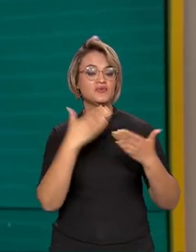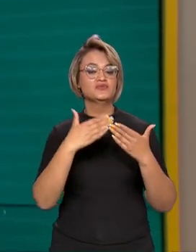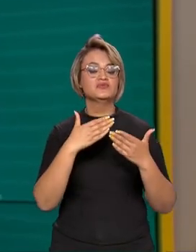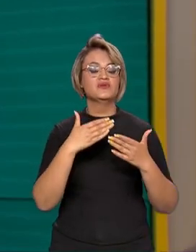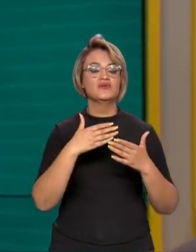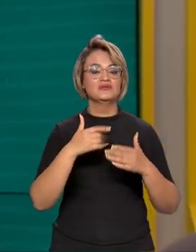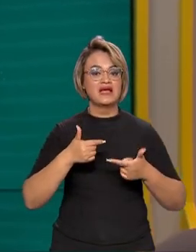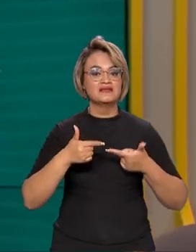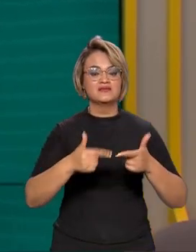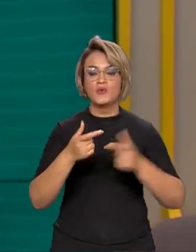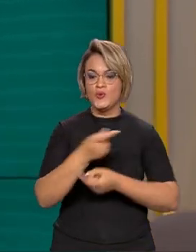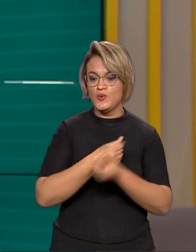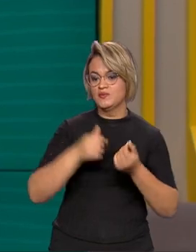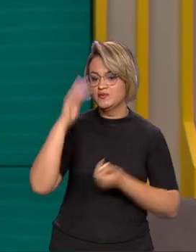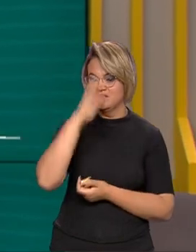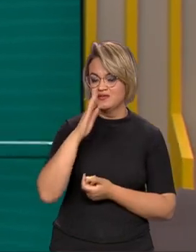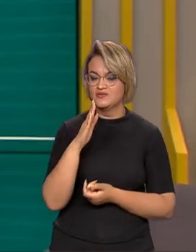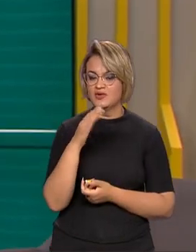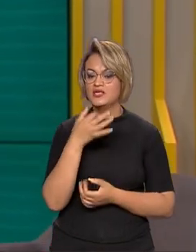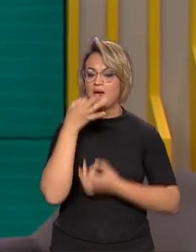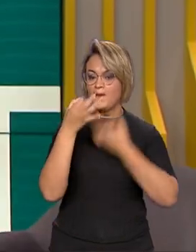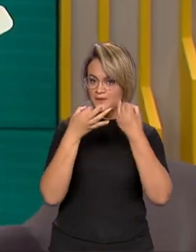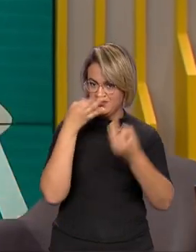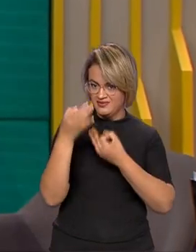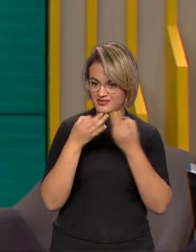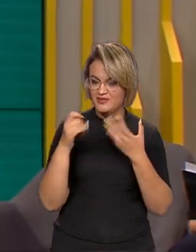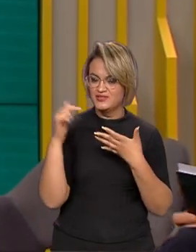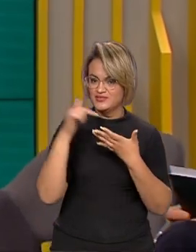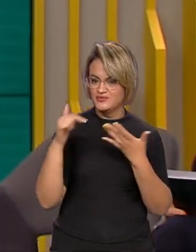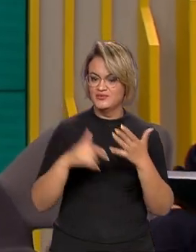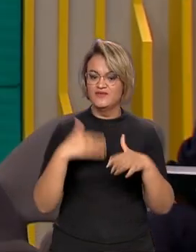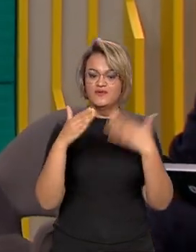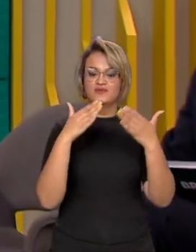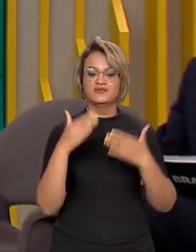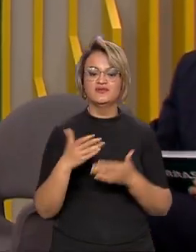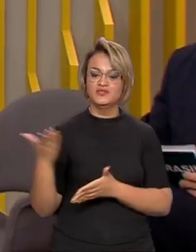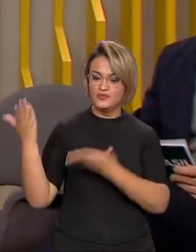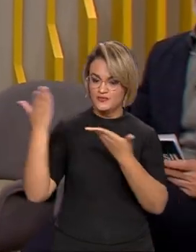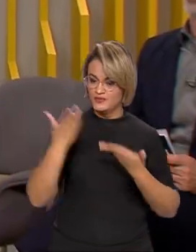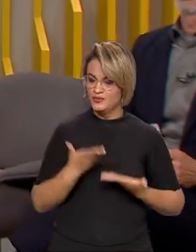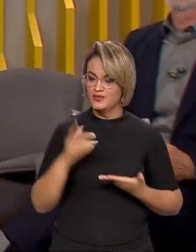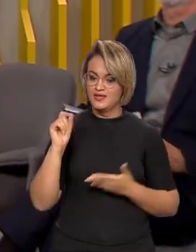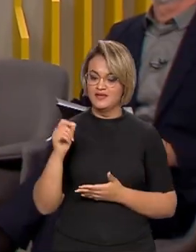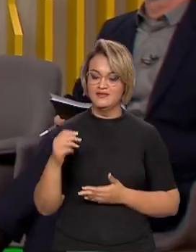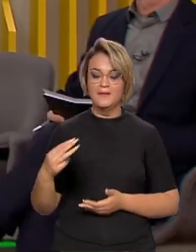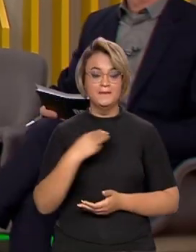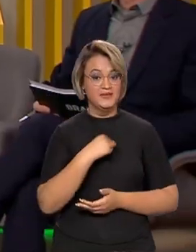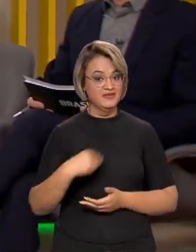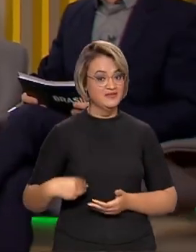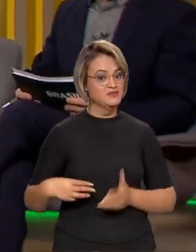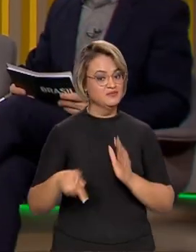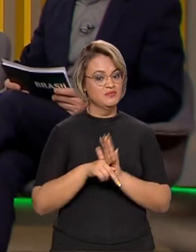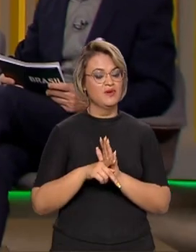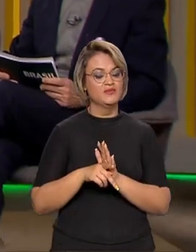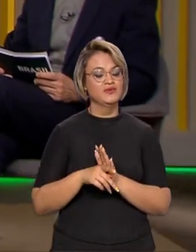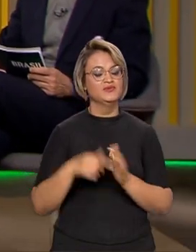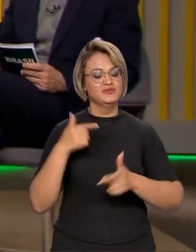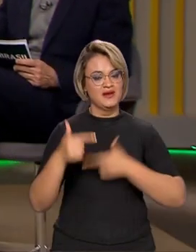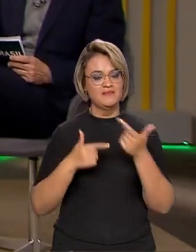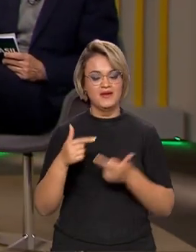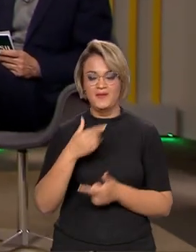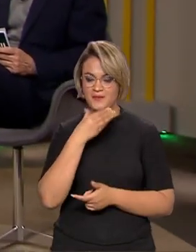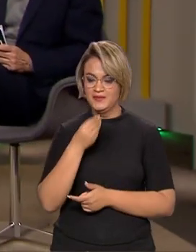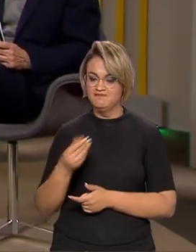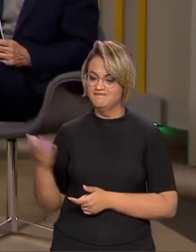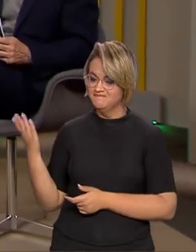econômica no país. E para comentar para a gente todos esses dados, nós convidamos o ministro do Trabalho e Emprego, Luiz Marinho, para